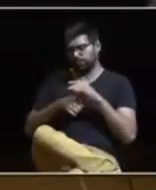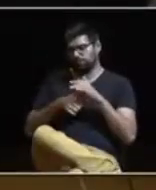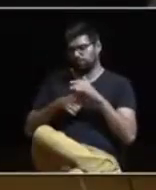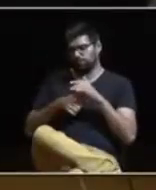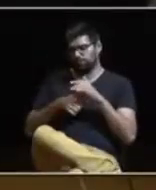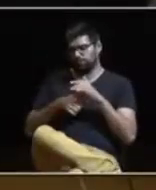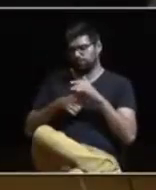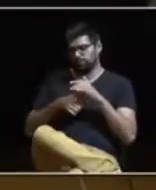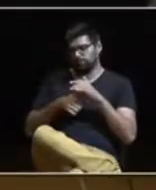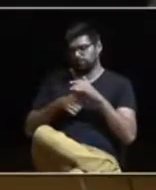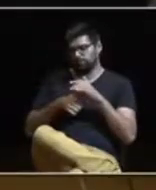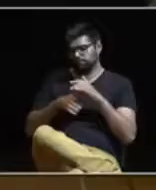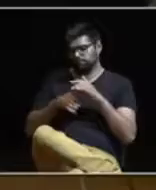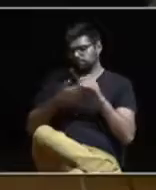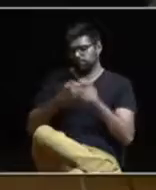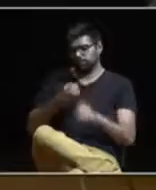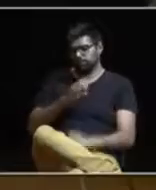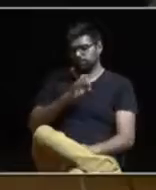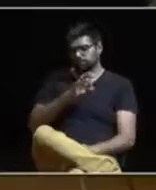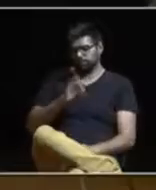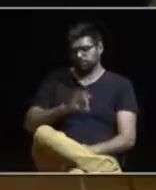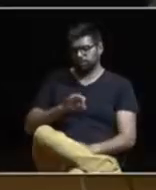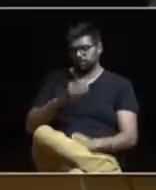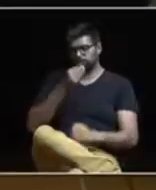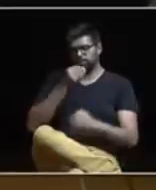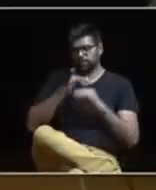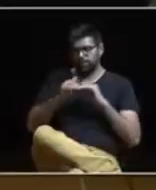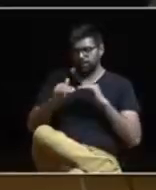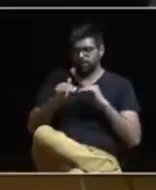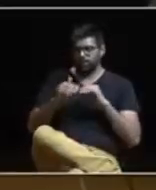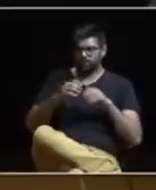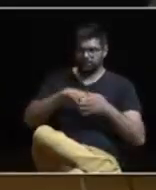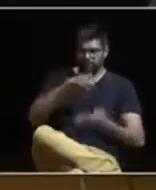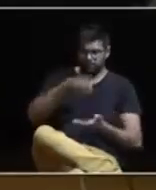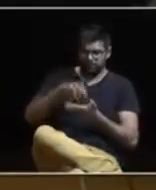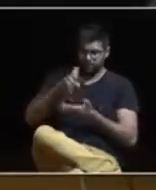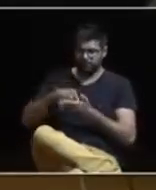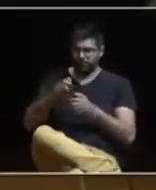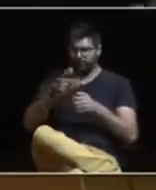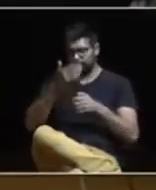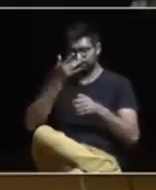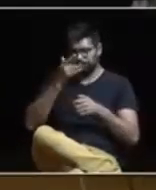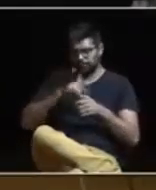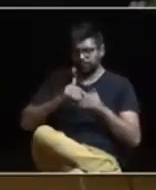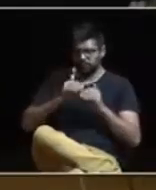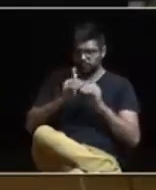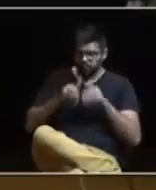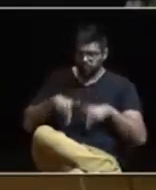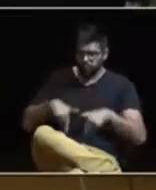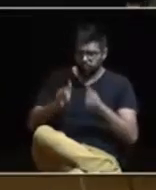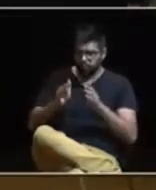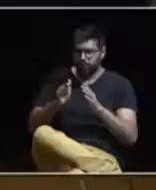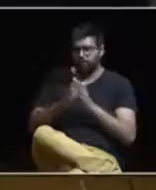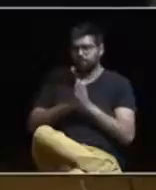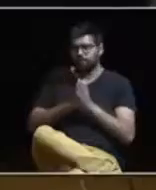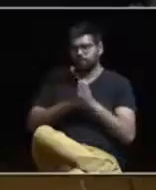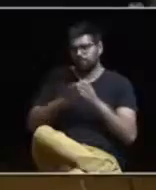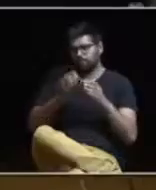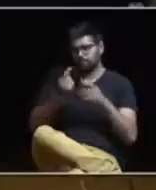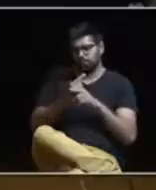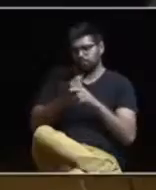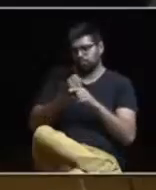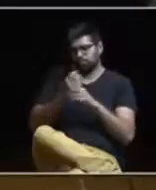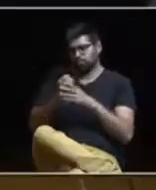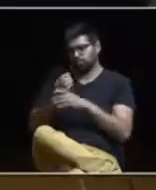60% do solo ocupado por edifícios, alcatrão, parque de estacionamento e outras infraestruturas. Seria de